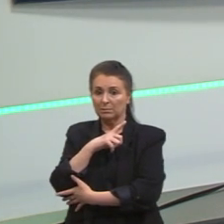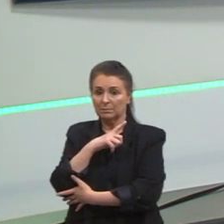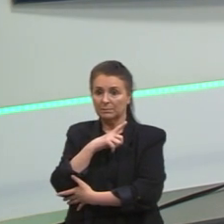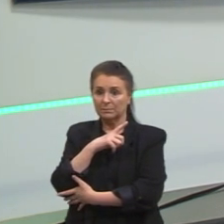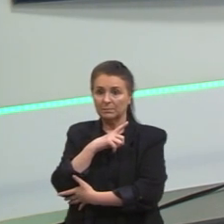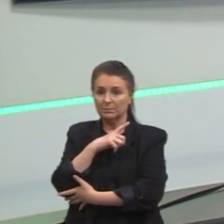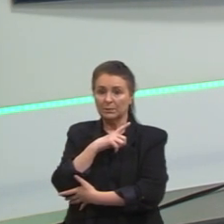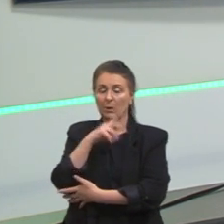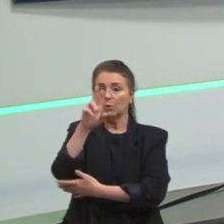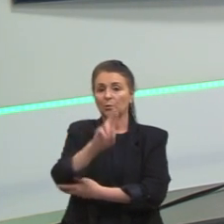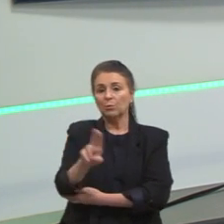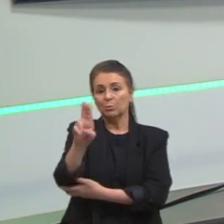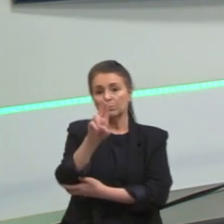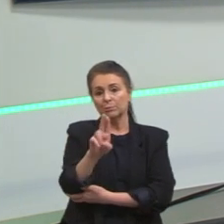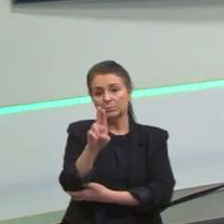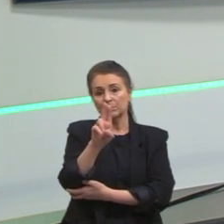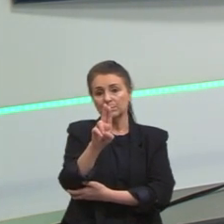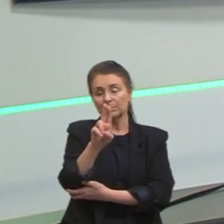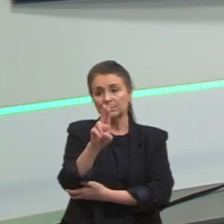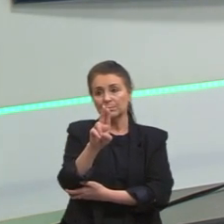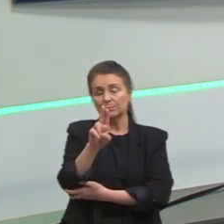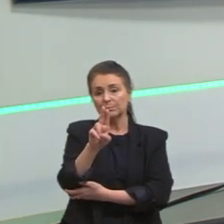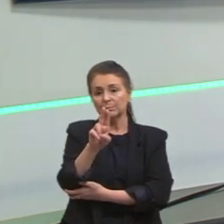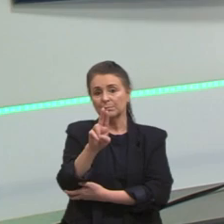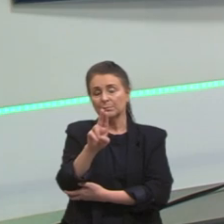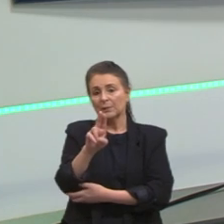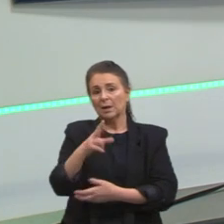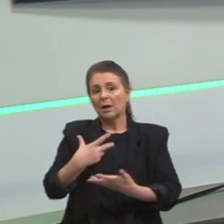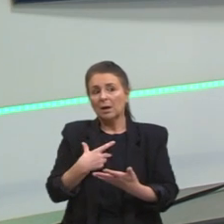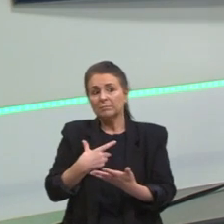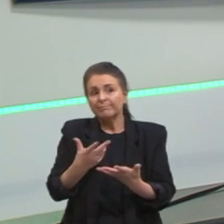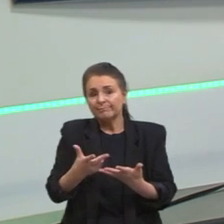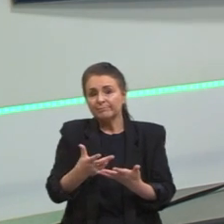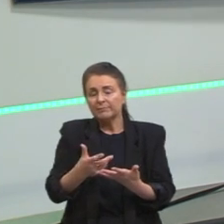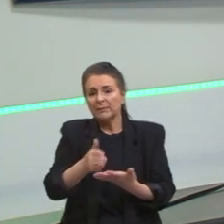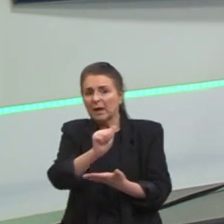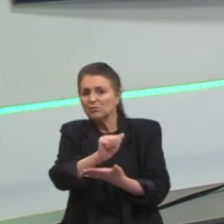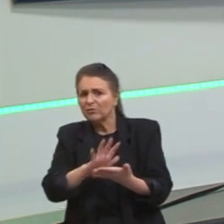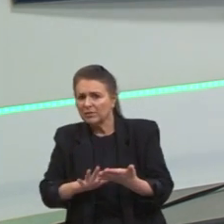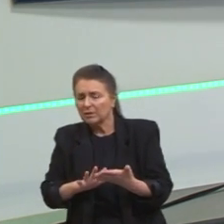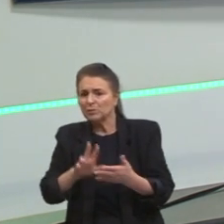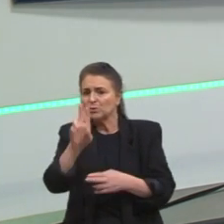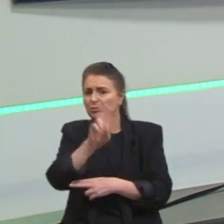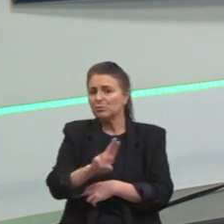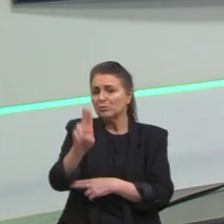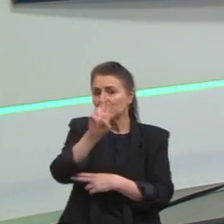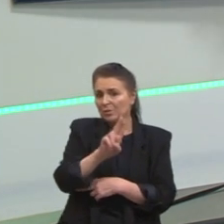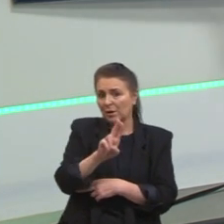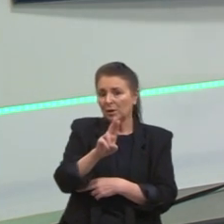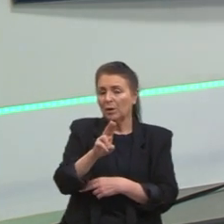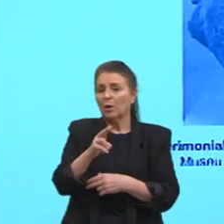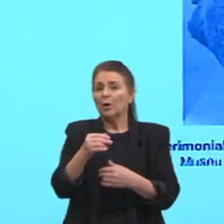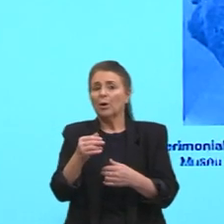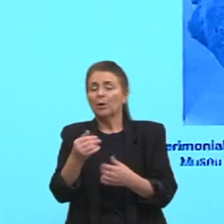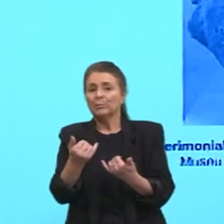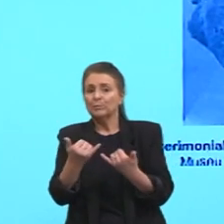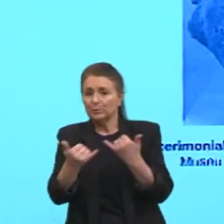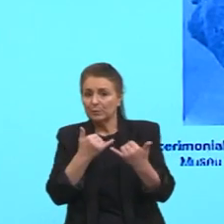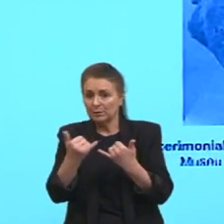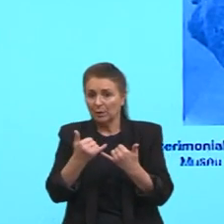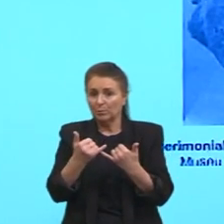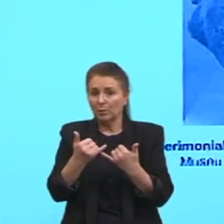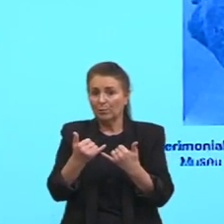esse uso, essa tarefa de utilidade, de ser utilizada, por exemplo, como urna funerária,